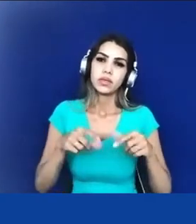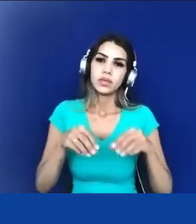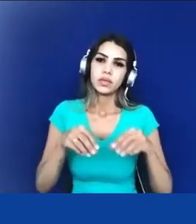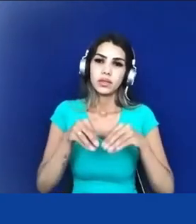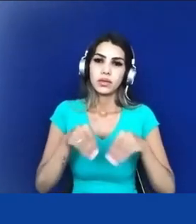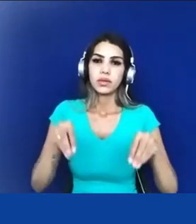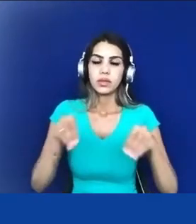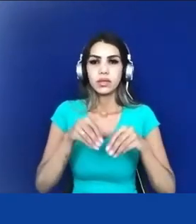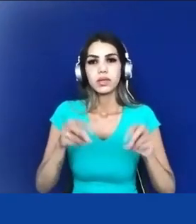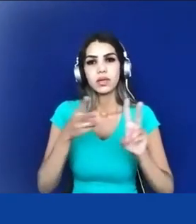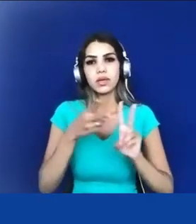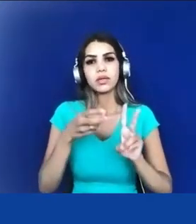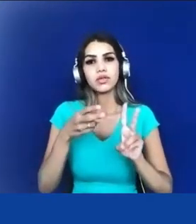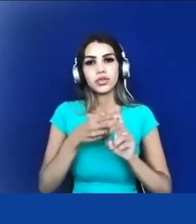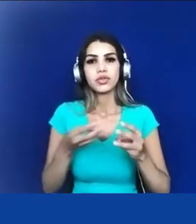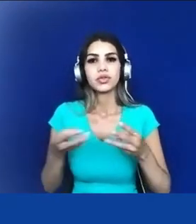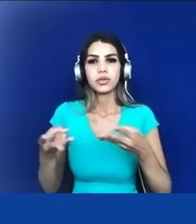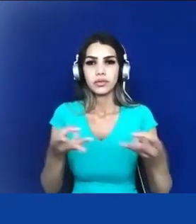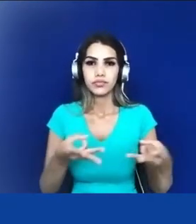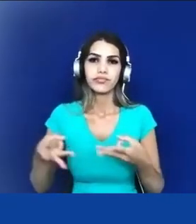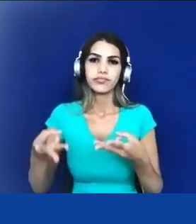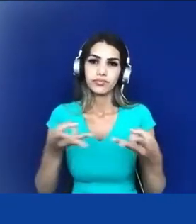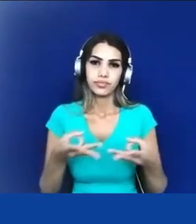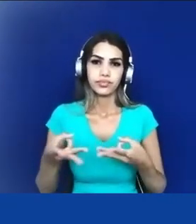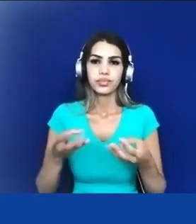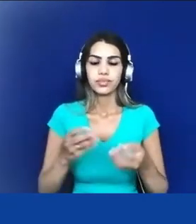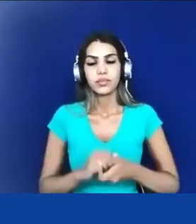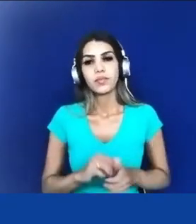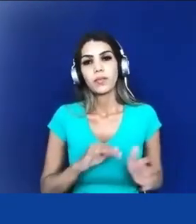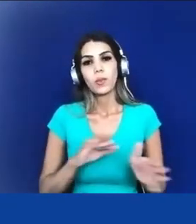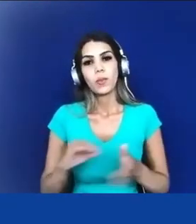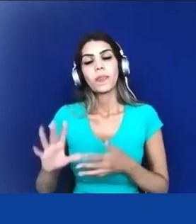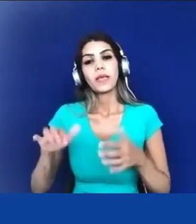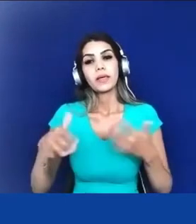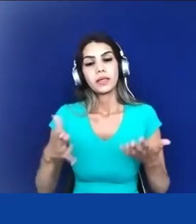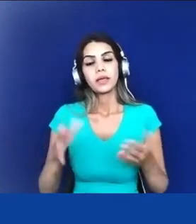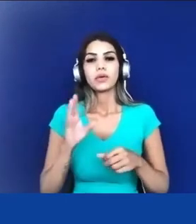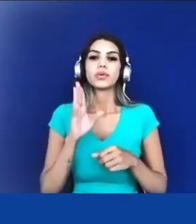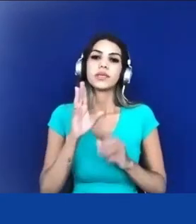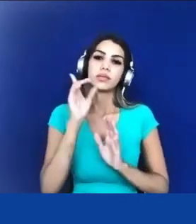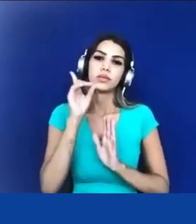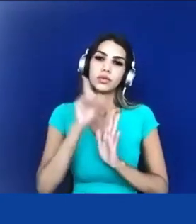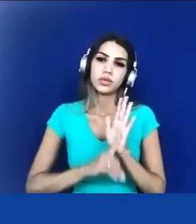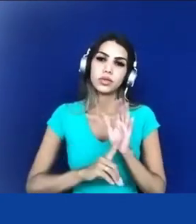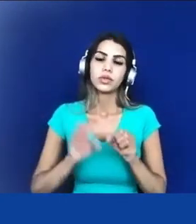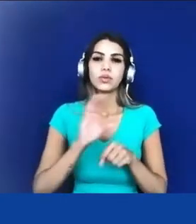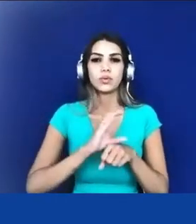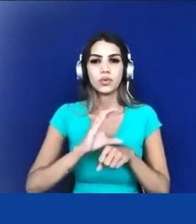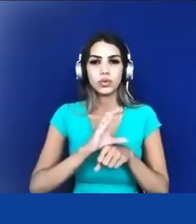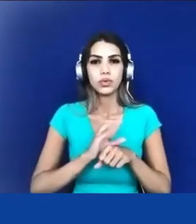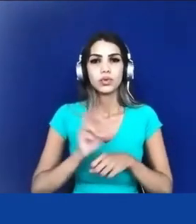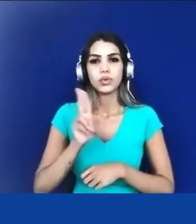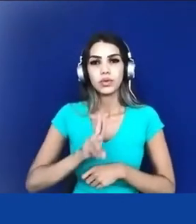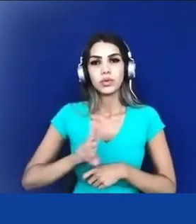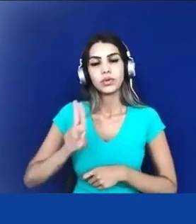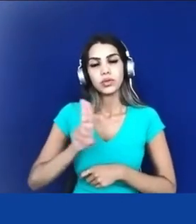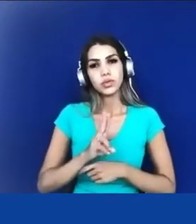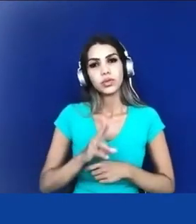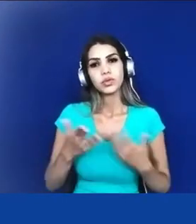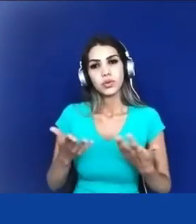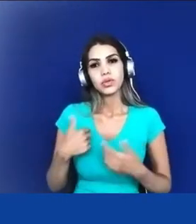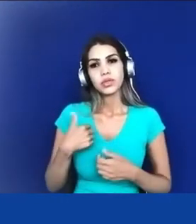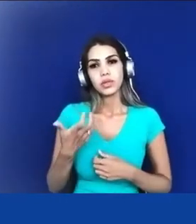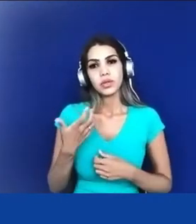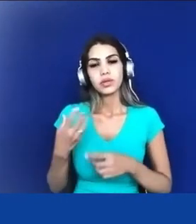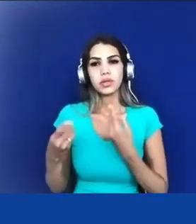tivemos aí os nossos direitos constitucionais de uso e aí é um diálogo que eu gostaria de fazer com um